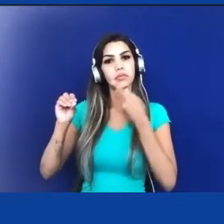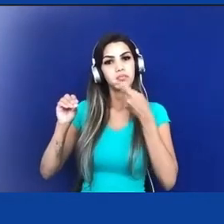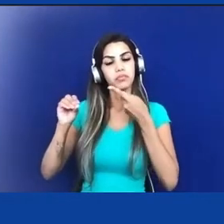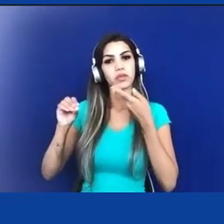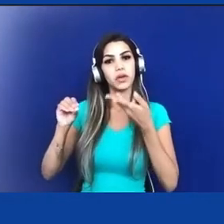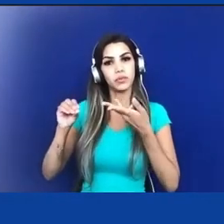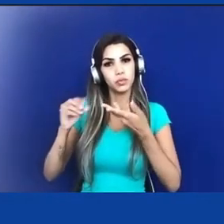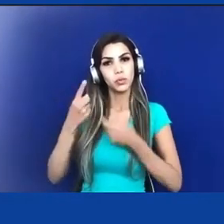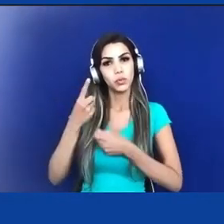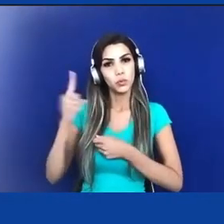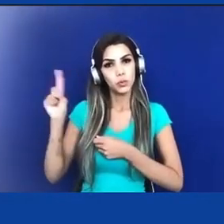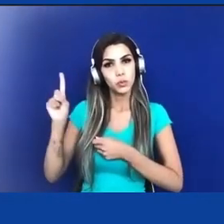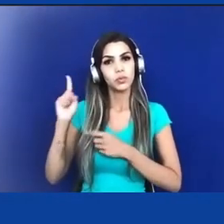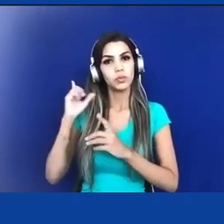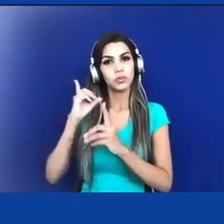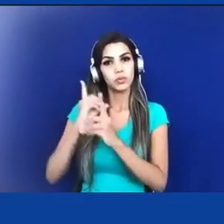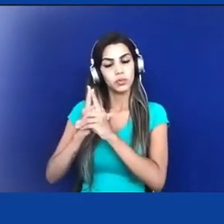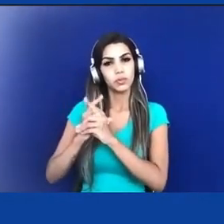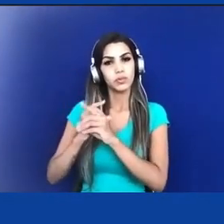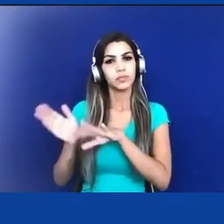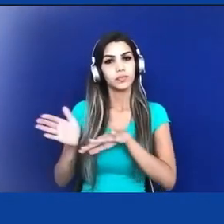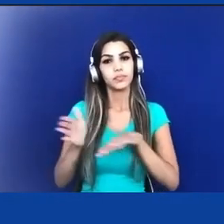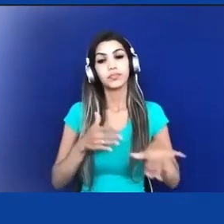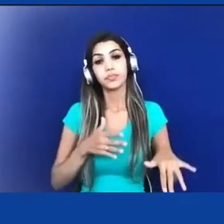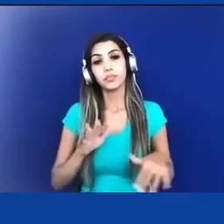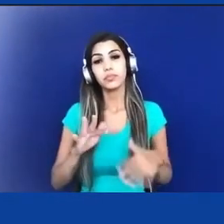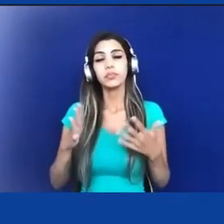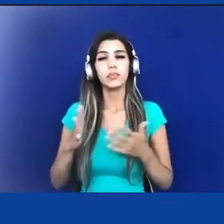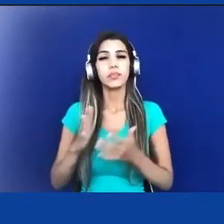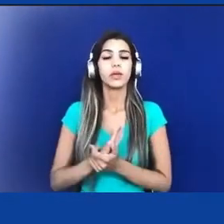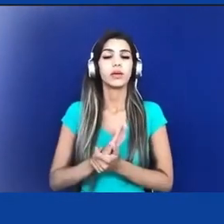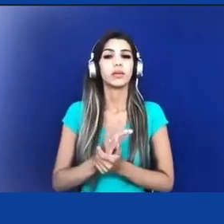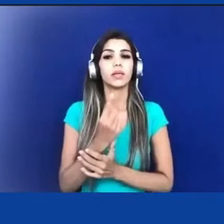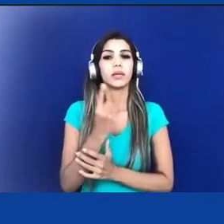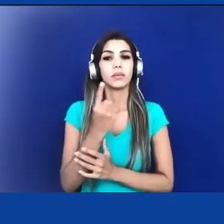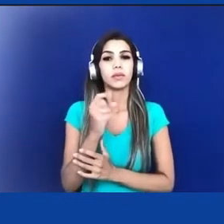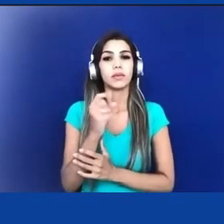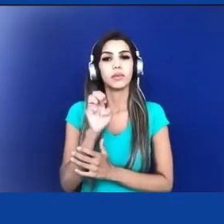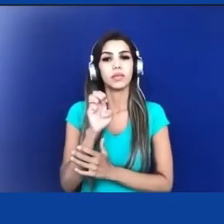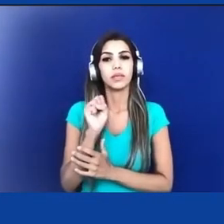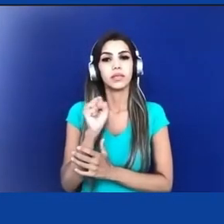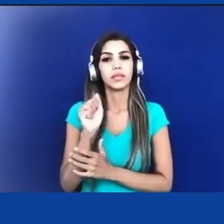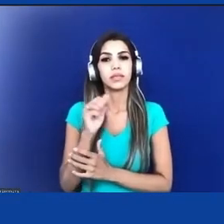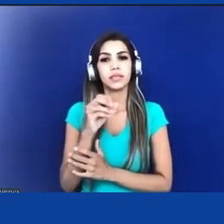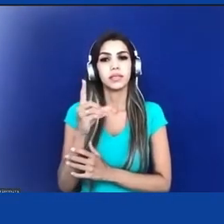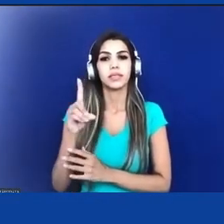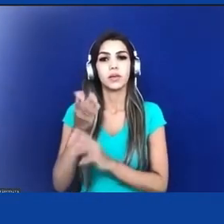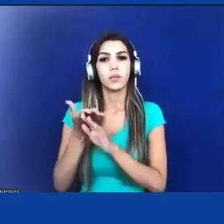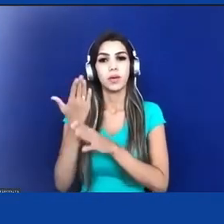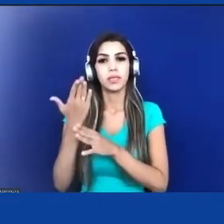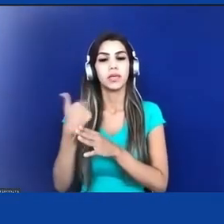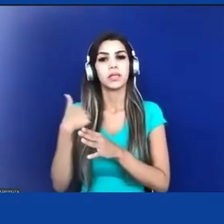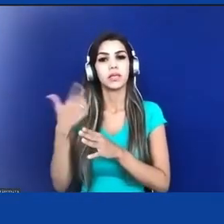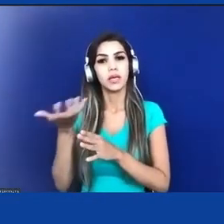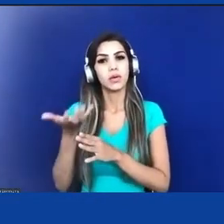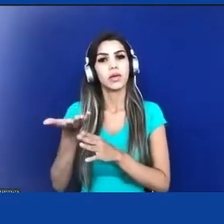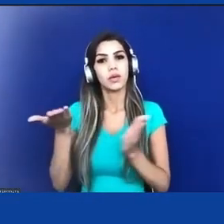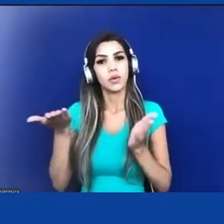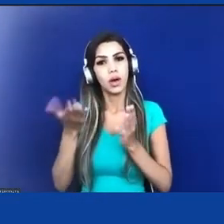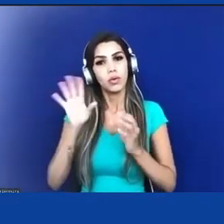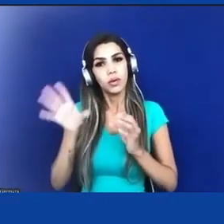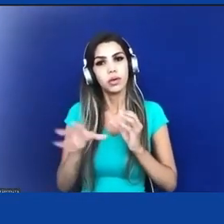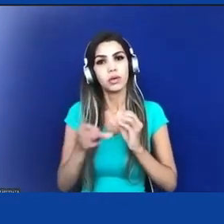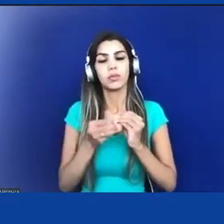sessão passada, eu queria trazer dois elementos para a sessão de hoje. O primeiro é a